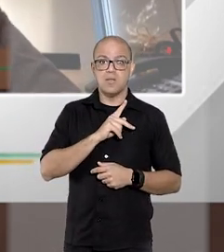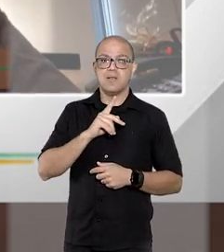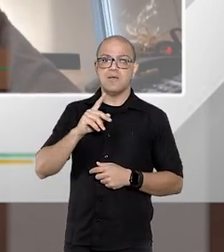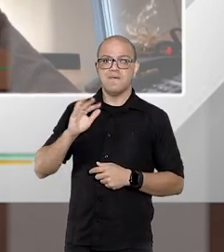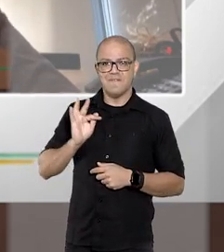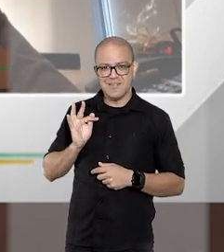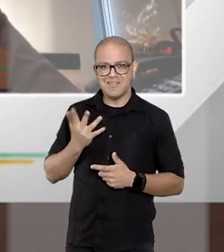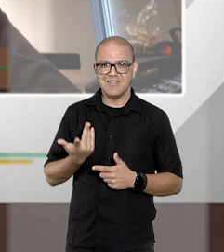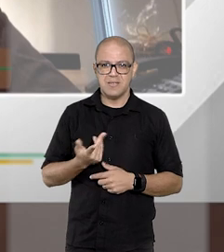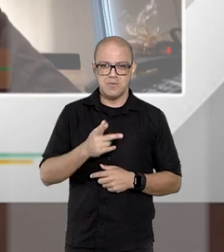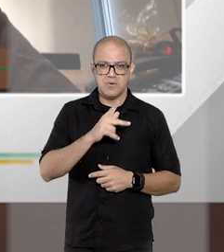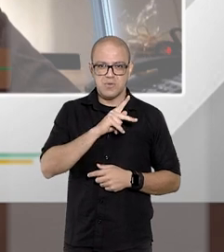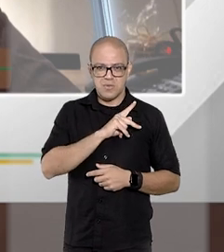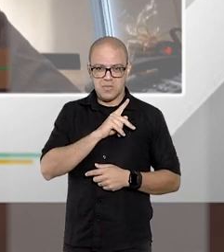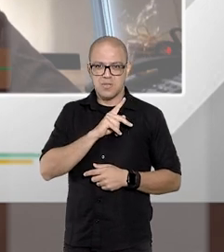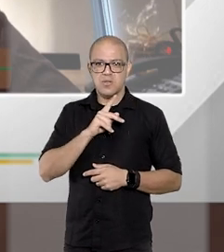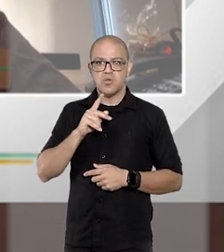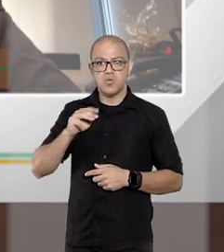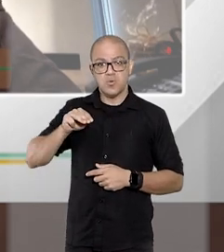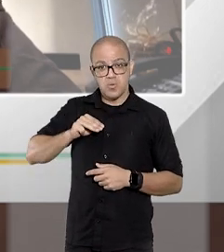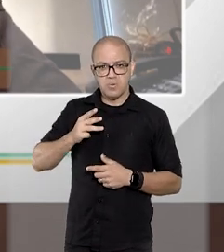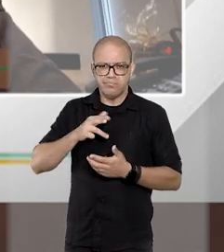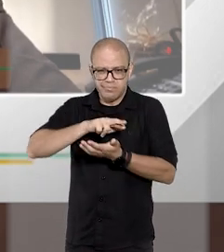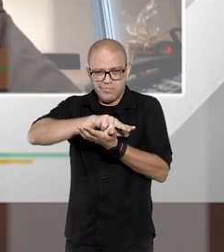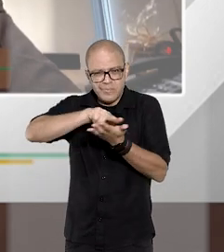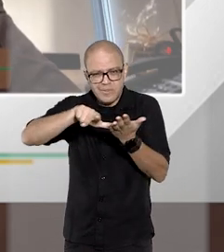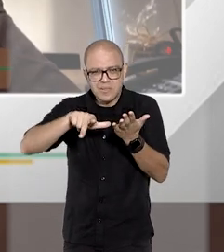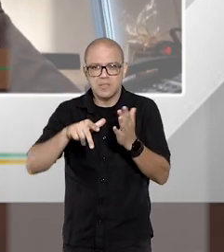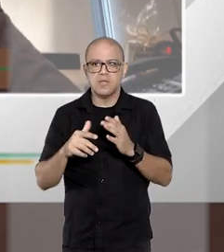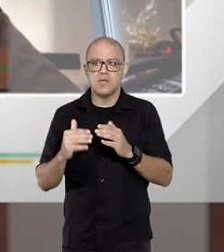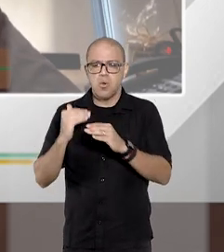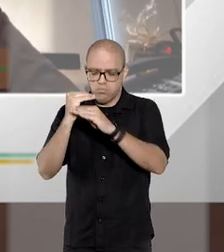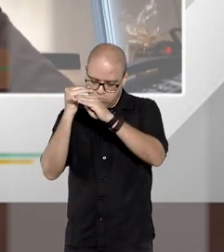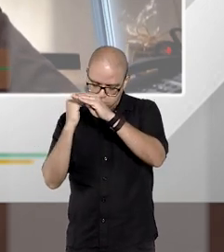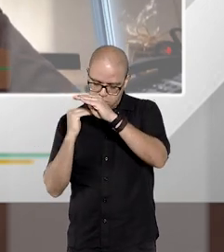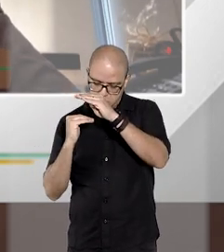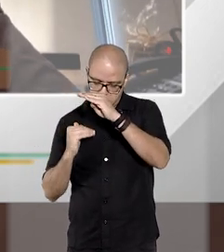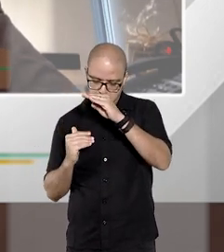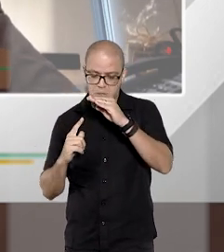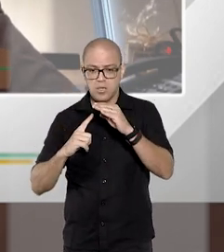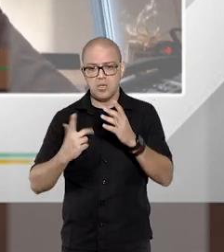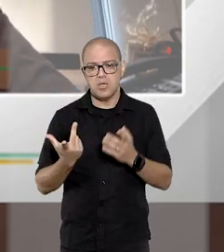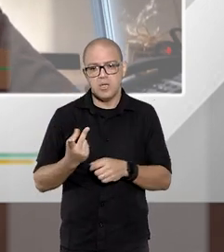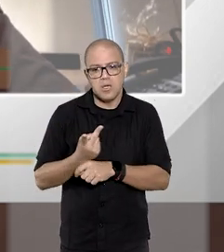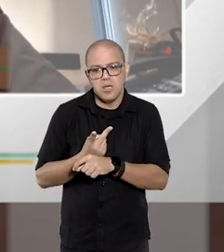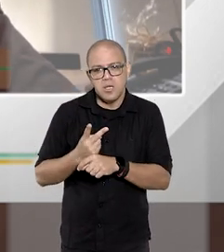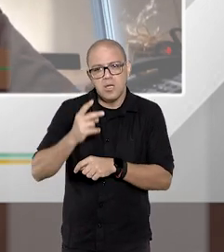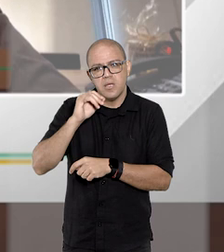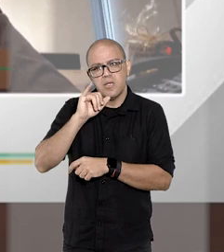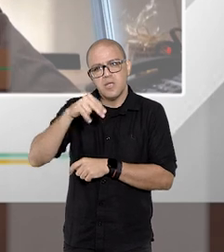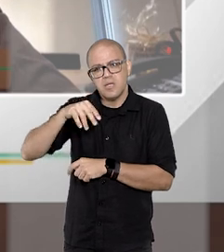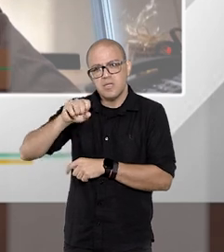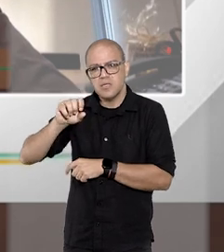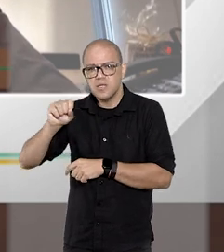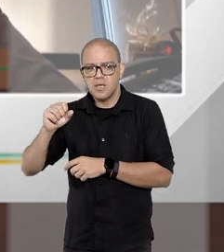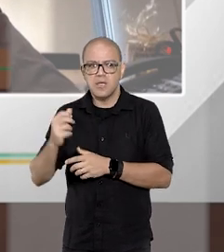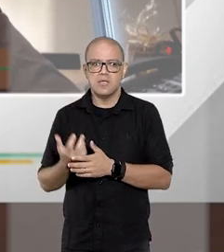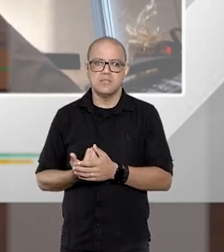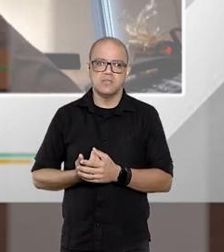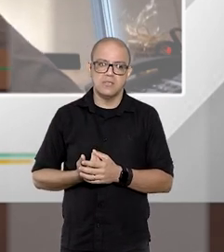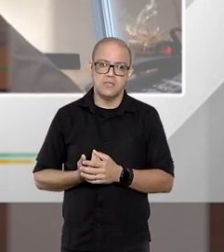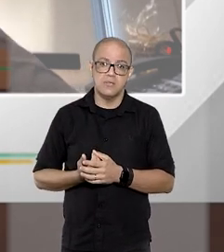procuradoria do estado e procuradoria dos municípios e as suas procuradorias autárquicas procuradoria do nss por aí vai